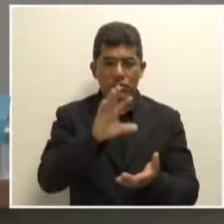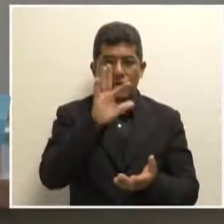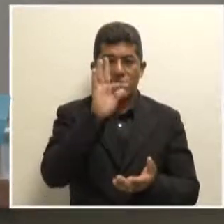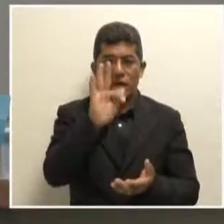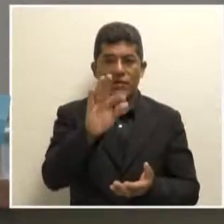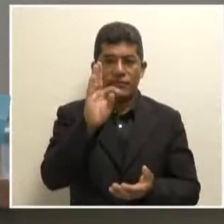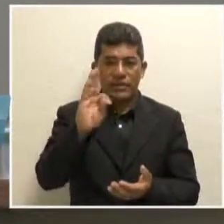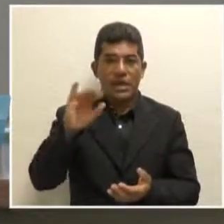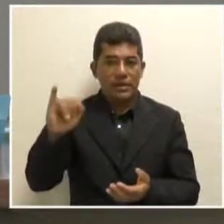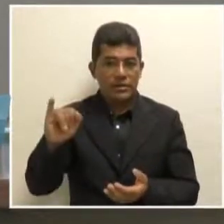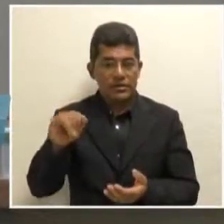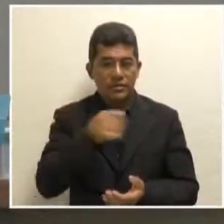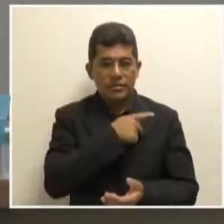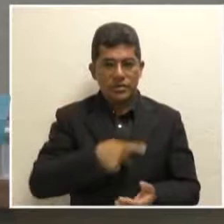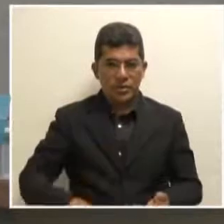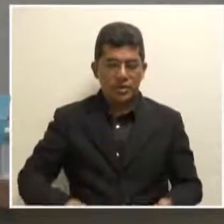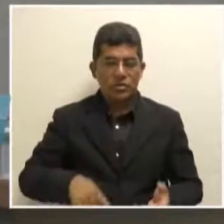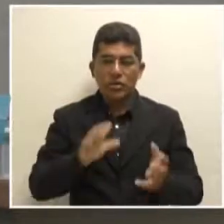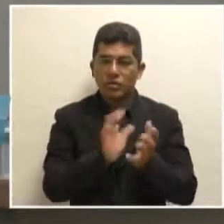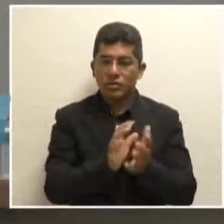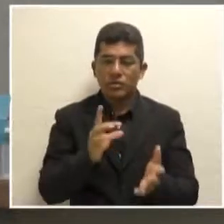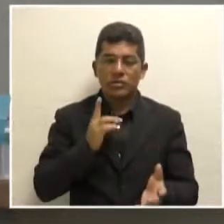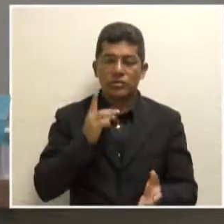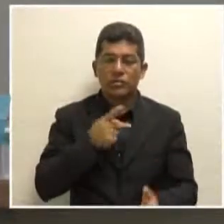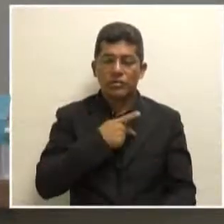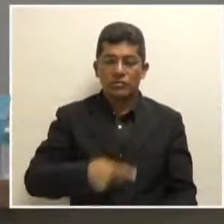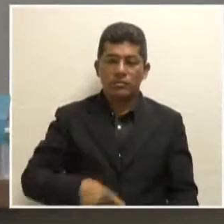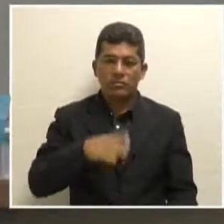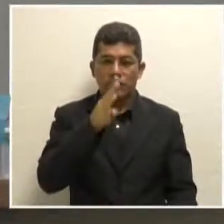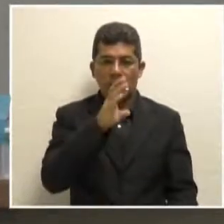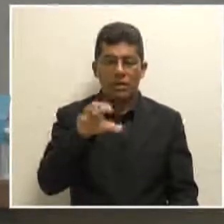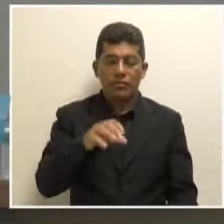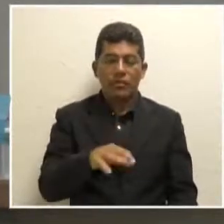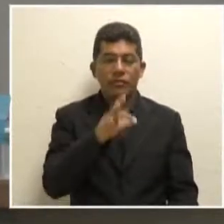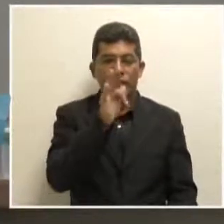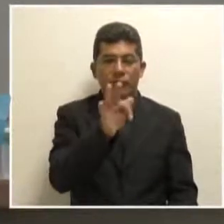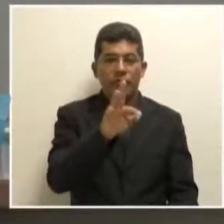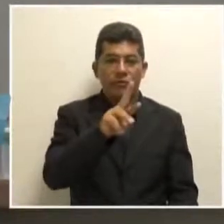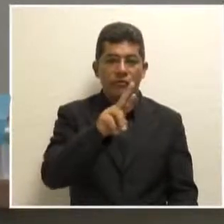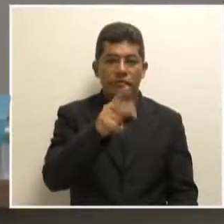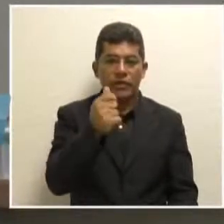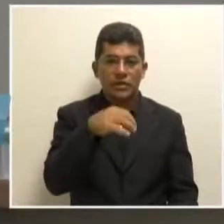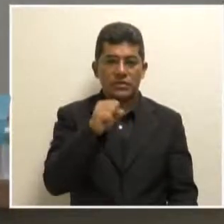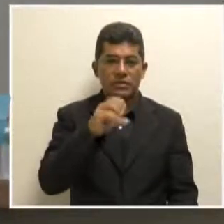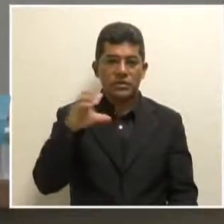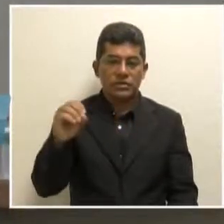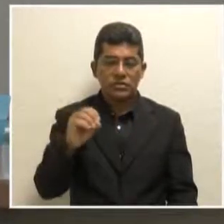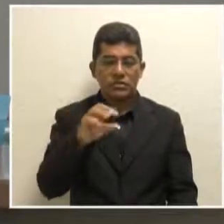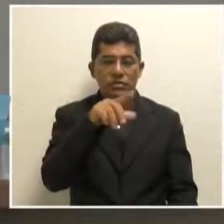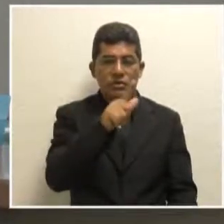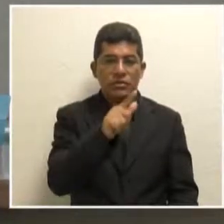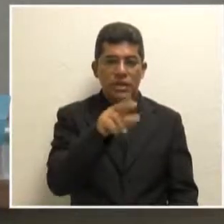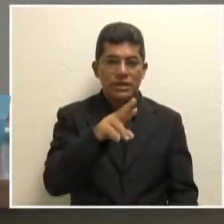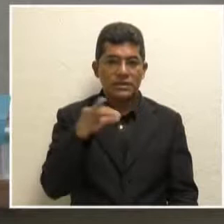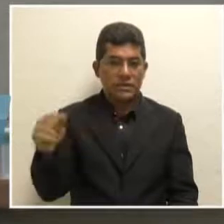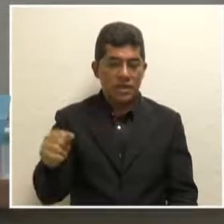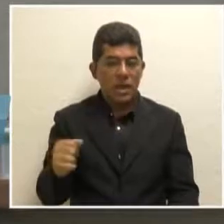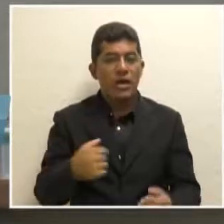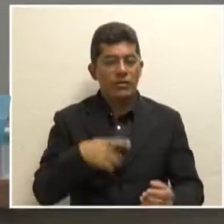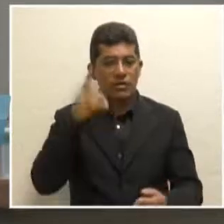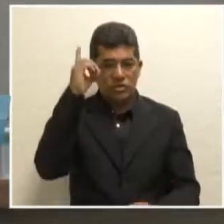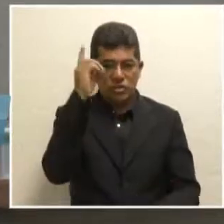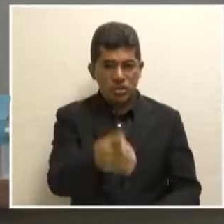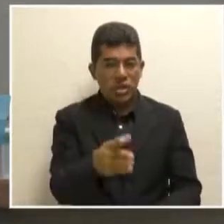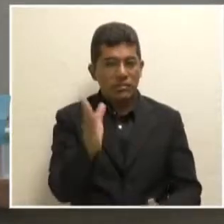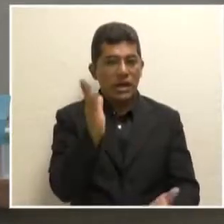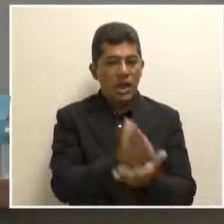agora, deputado Belão, para o presidente do nosso partido, Francisco Garcia, vou pedir uma ação direta de inconstitucionalidade para acabar